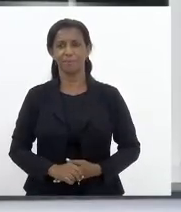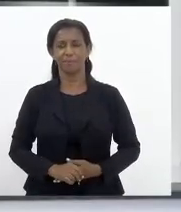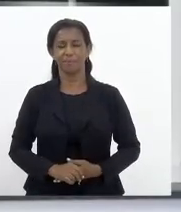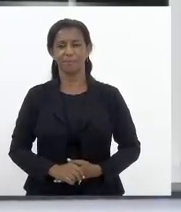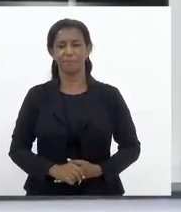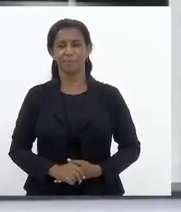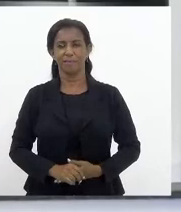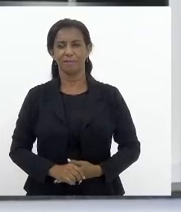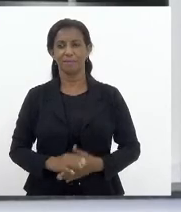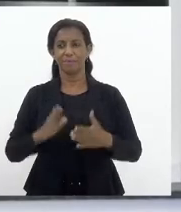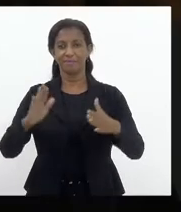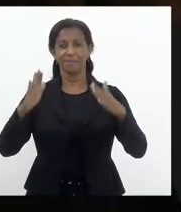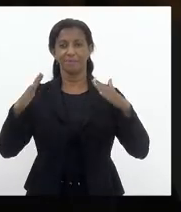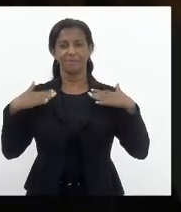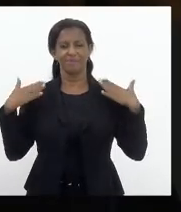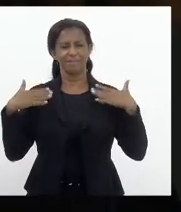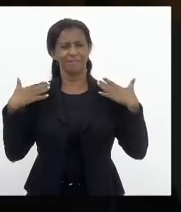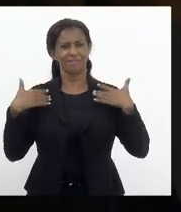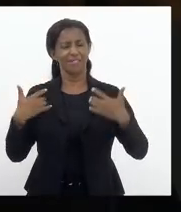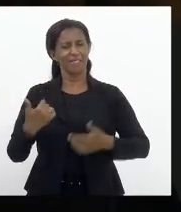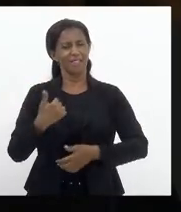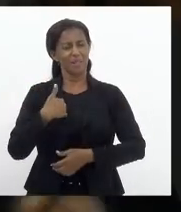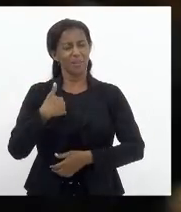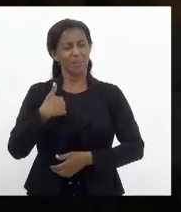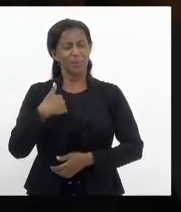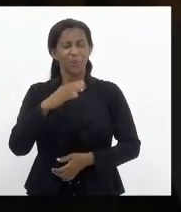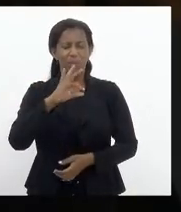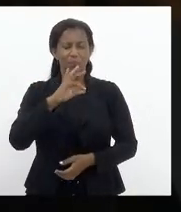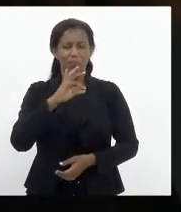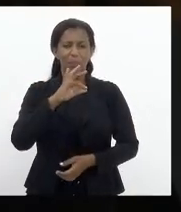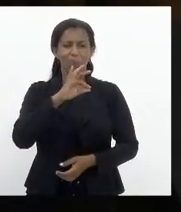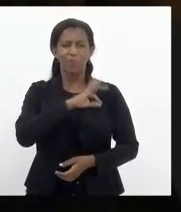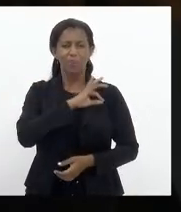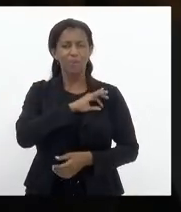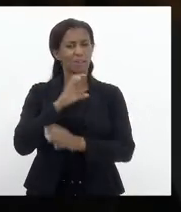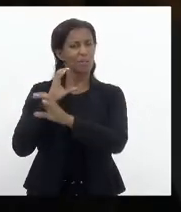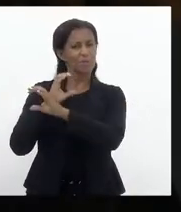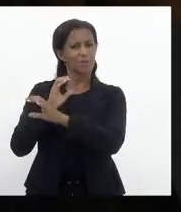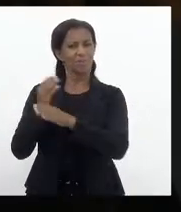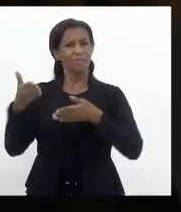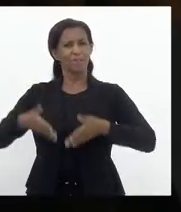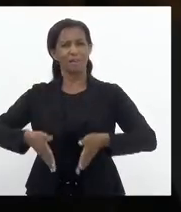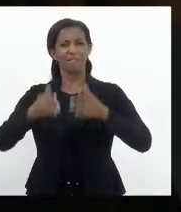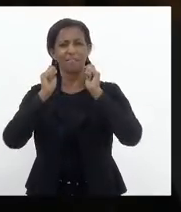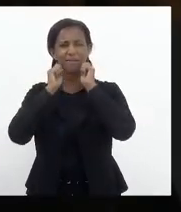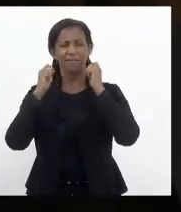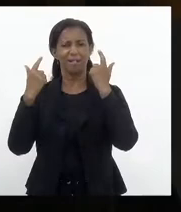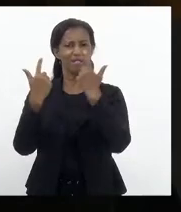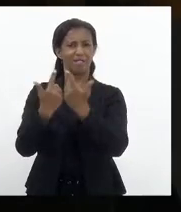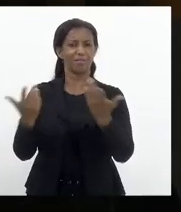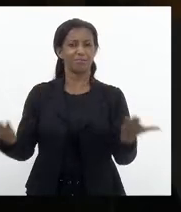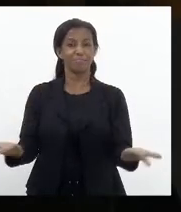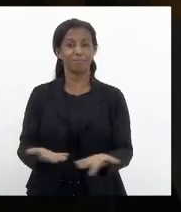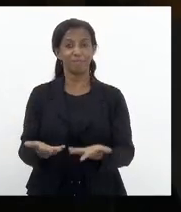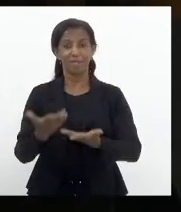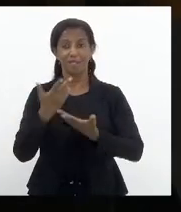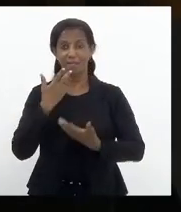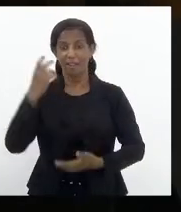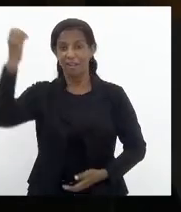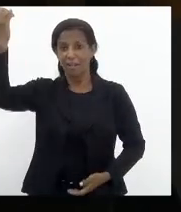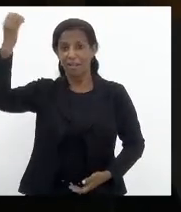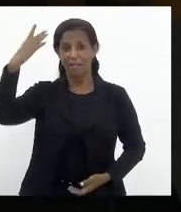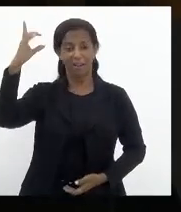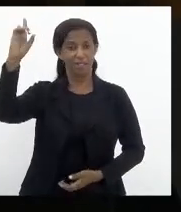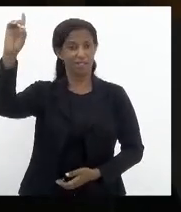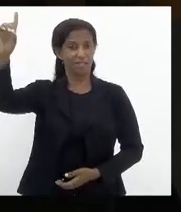É uma grande alegria, como policial civil, poder estar aqui na Alerj hoje e dizer que, com a graça de Deus